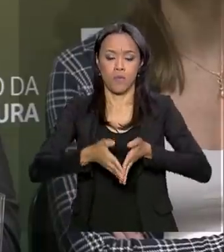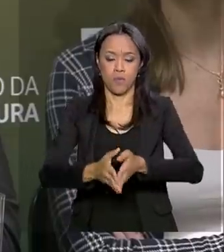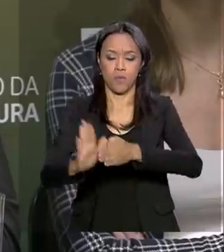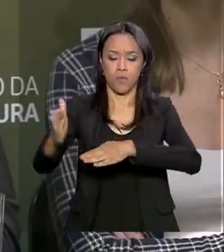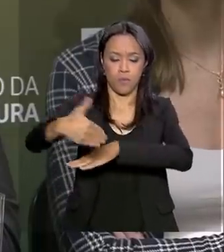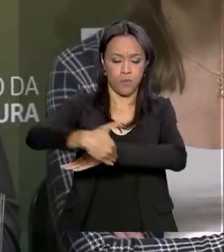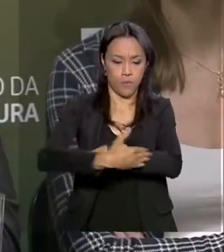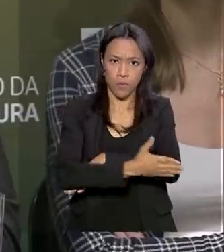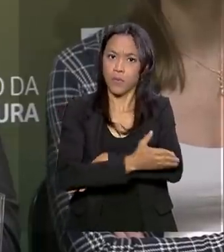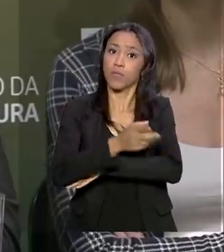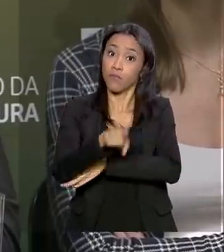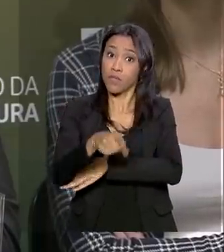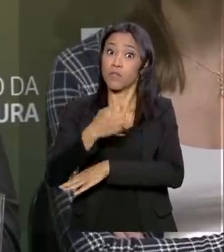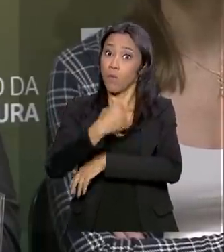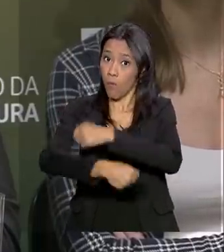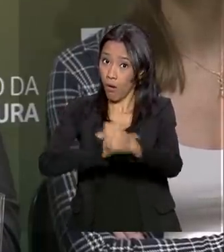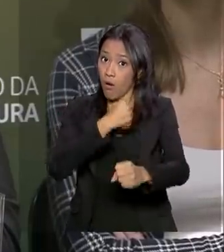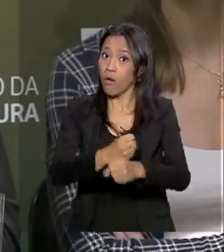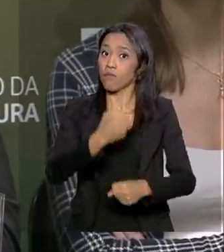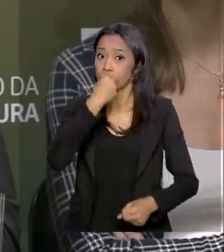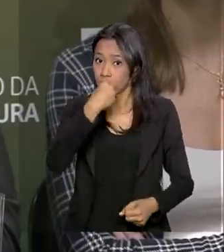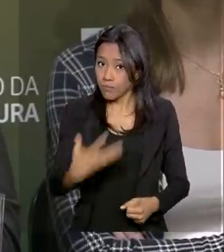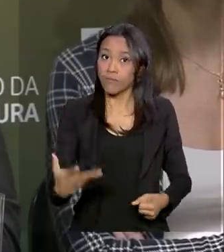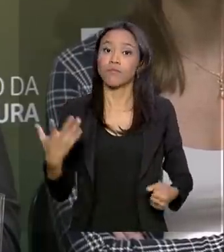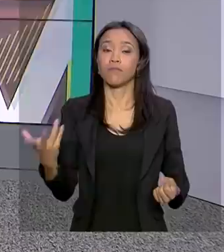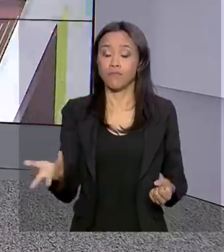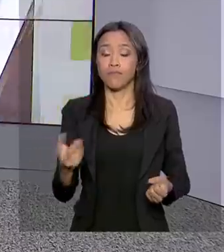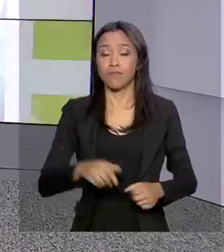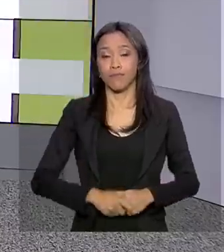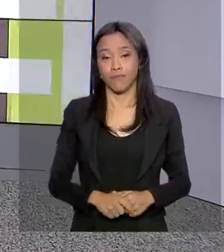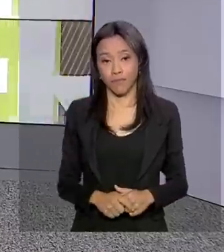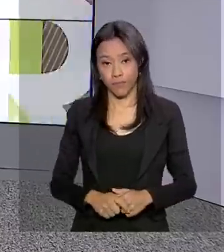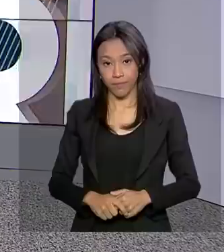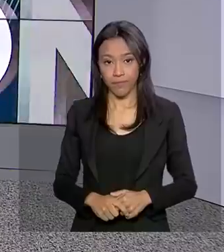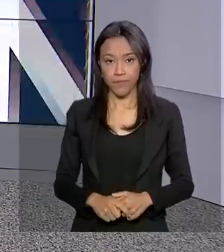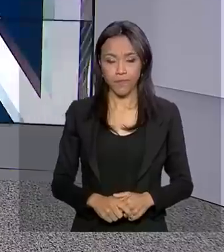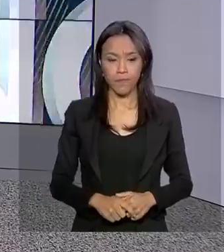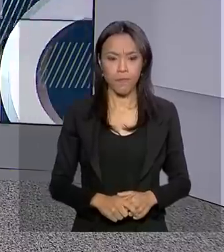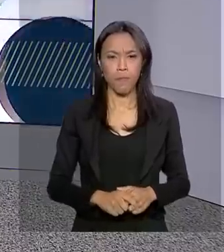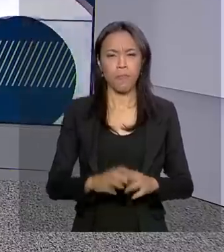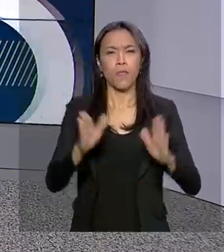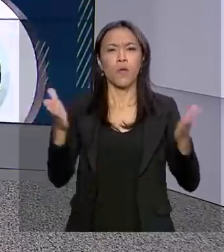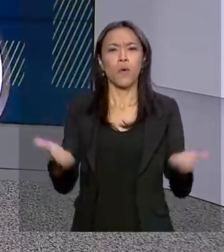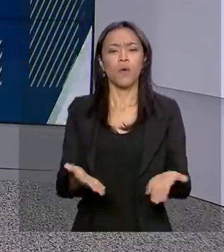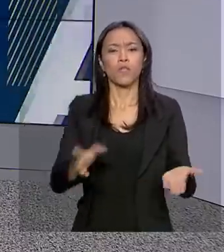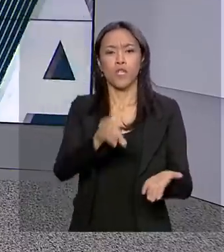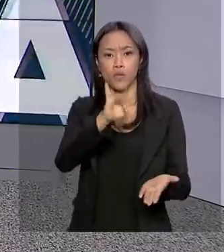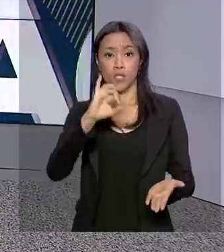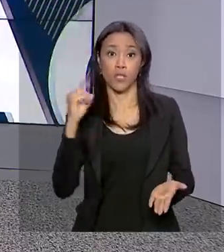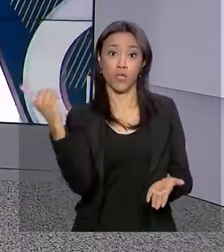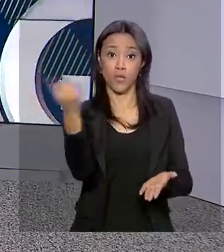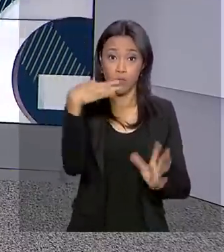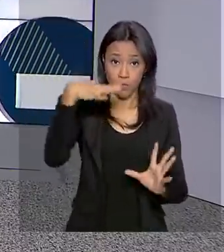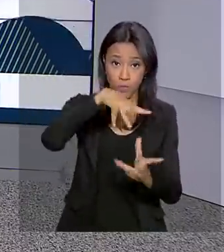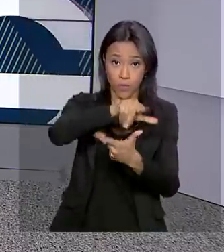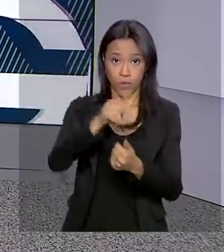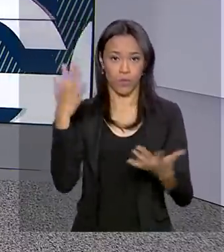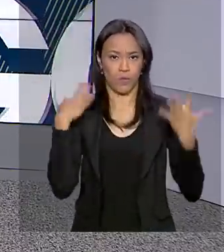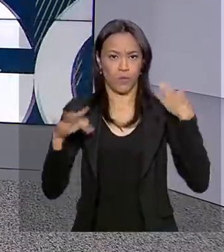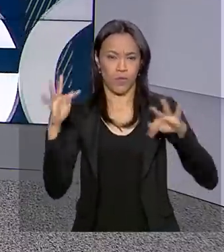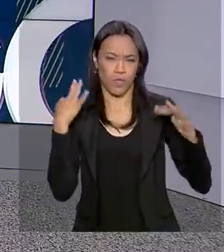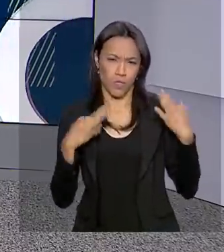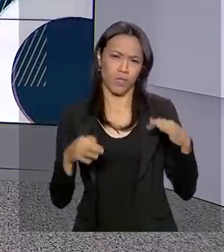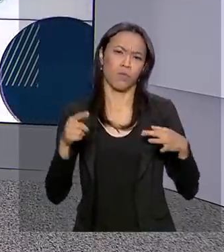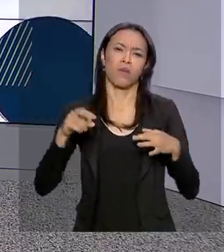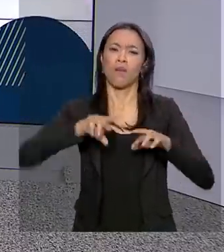ferrogrão. Então vai ser um ano animado, no mínimo, para a gente dizer. Hoje é o Dia Mundial do Turismo. Dono de